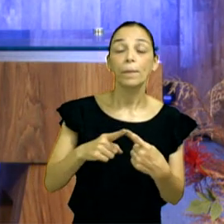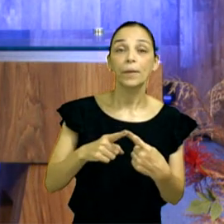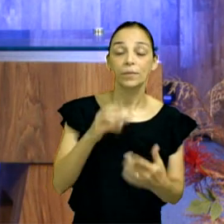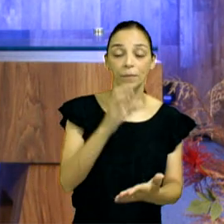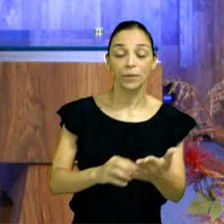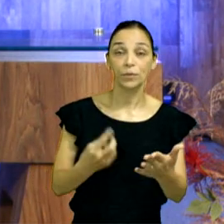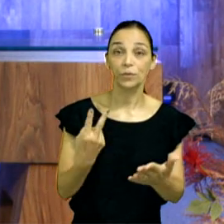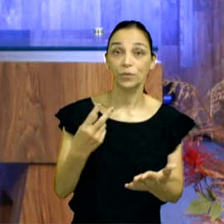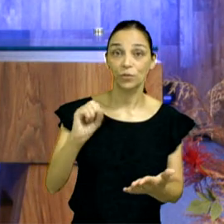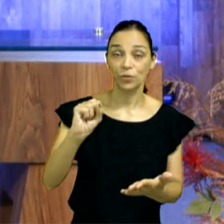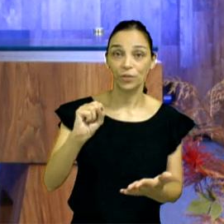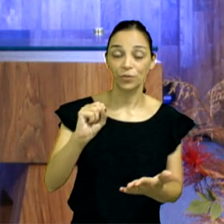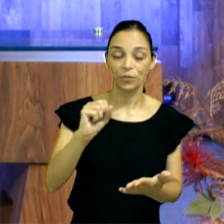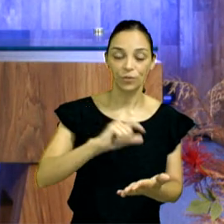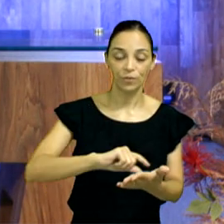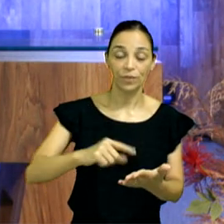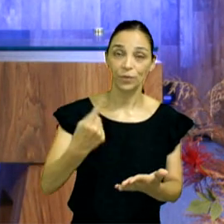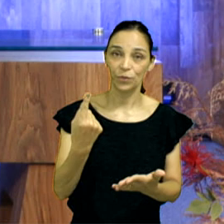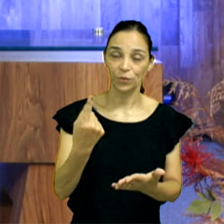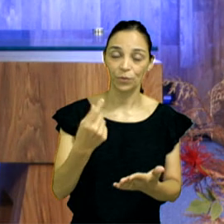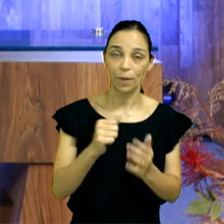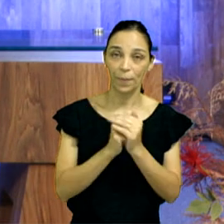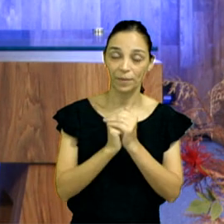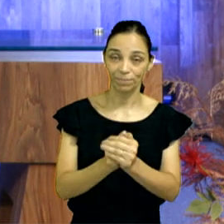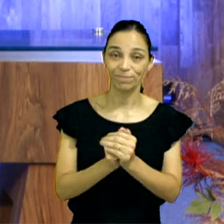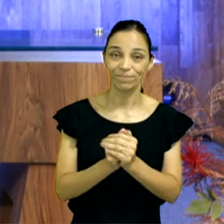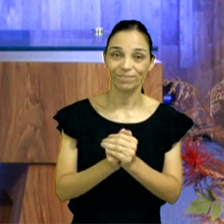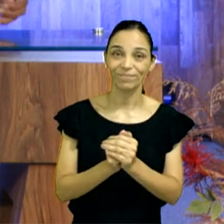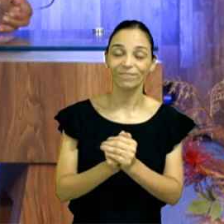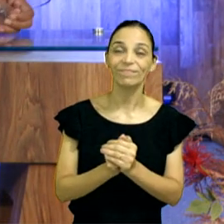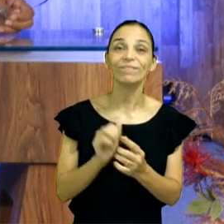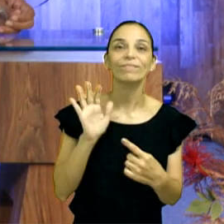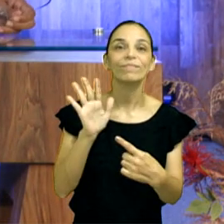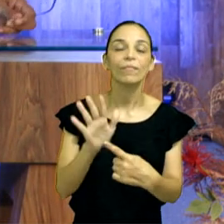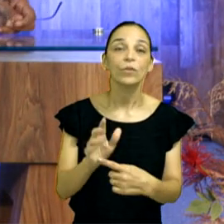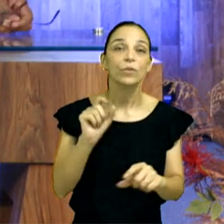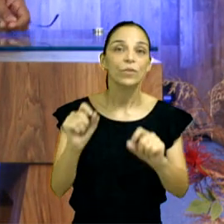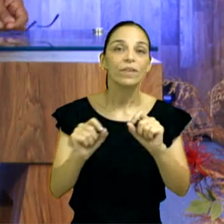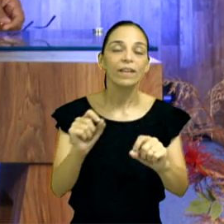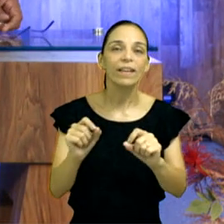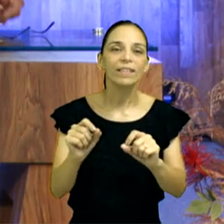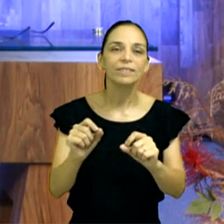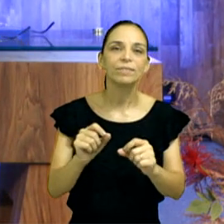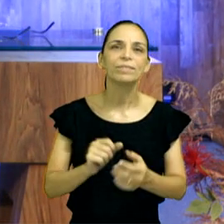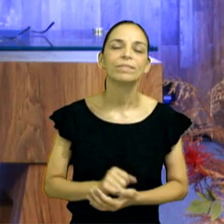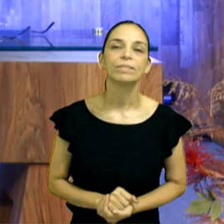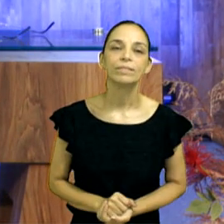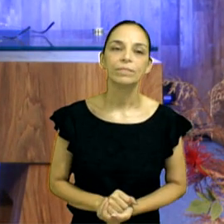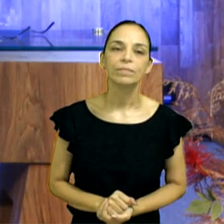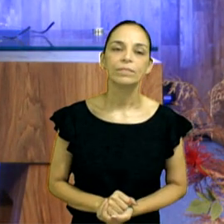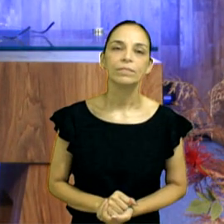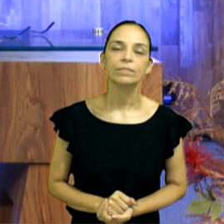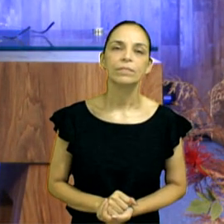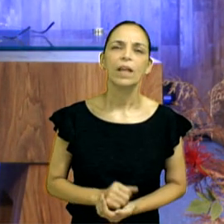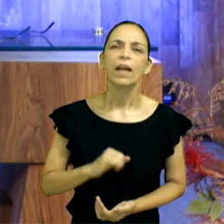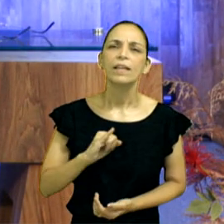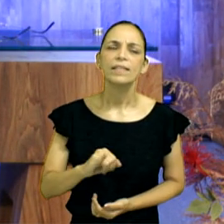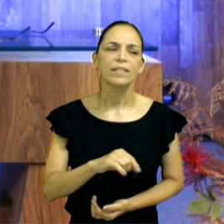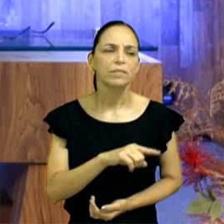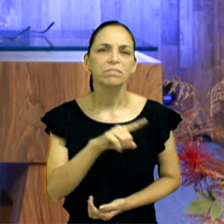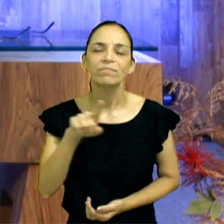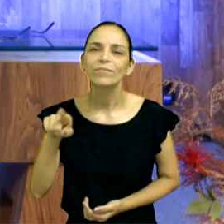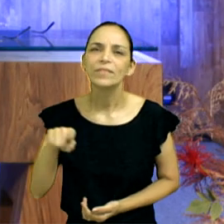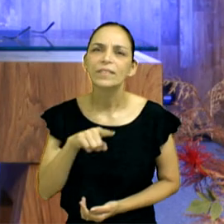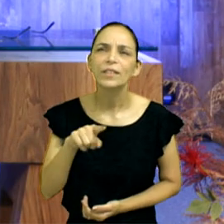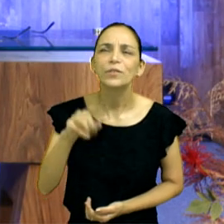Achou? Amém? Diz assim, E será que, se ouvires a voz